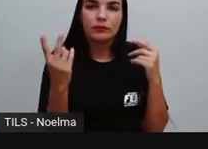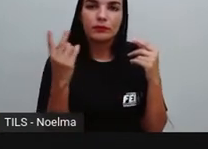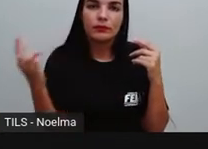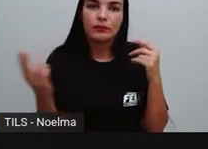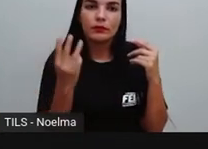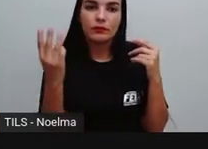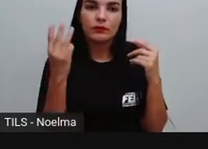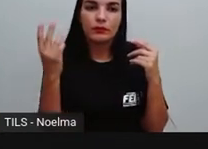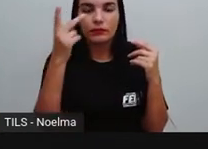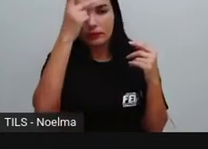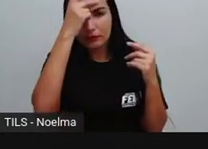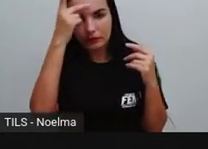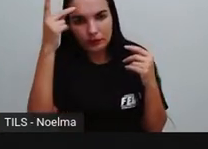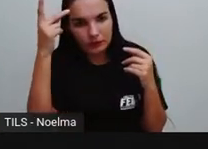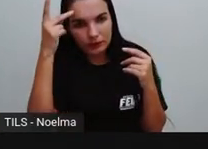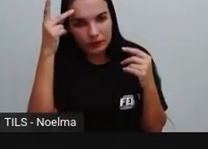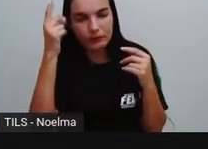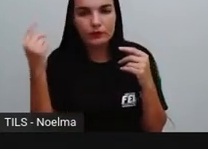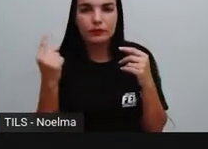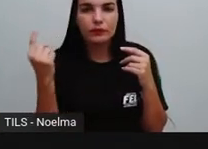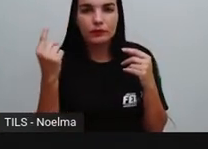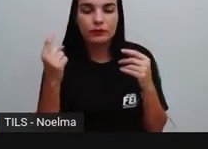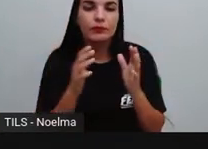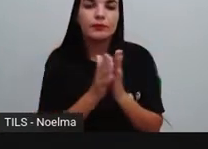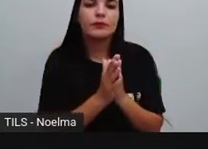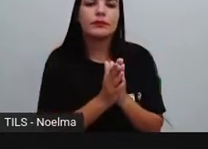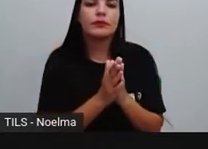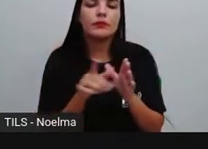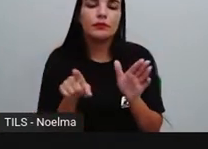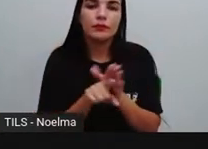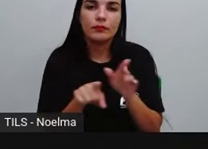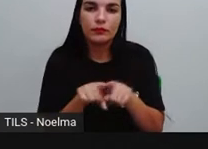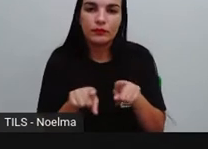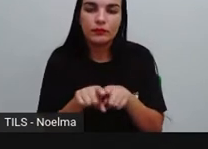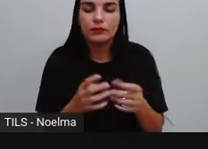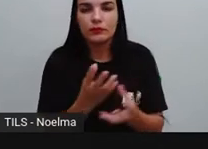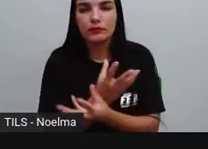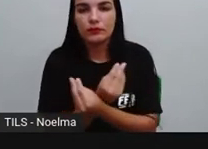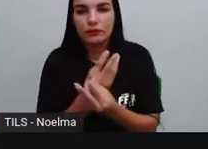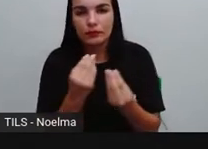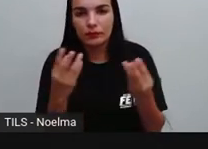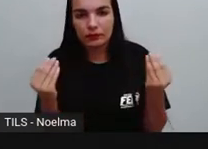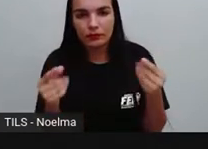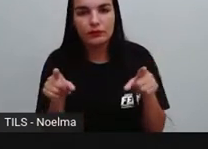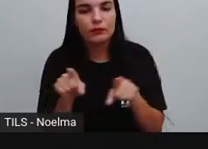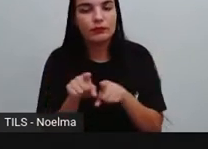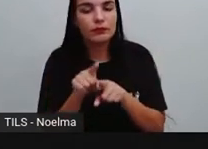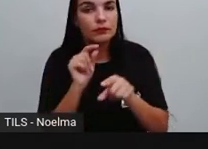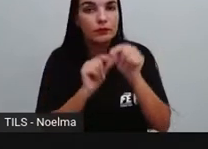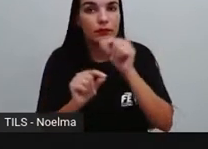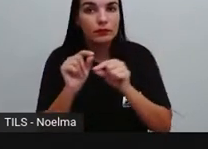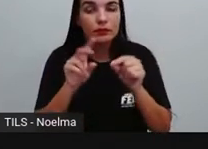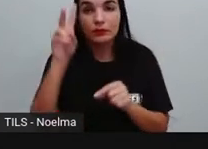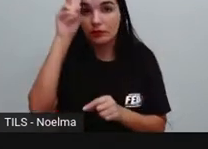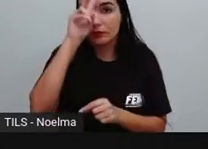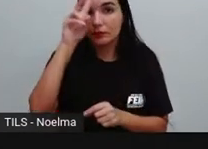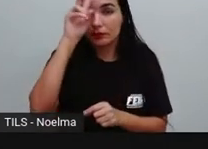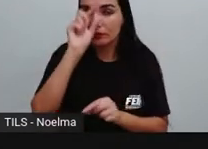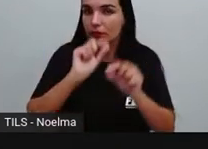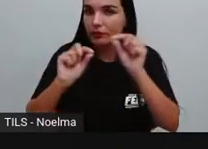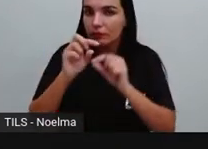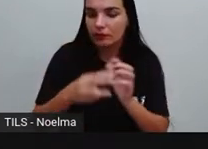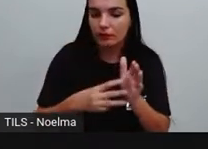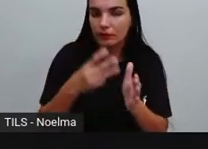primeira pessoa nós, segunda pessoa vós, terceira pessoa eles ou elas. Lembrando que a terceira pessoa do